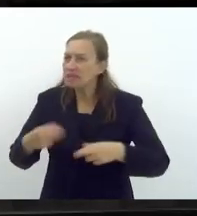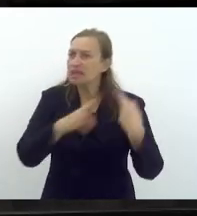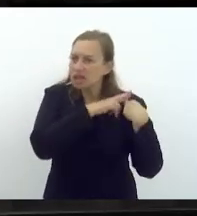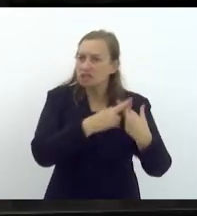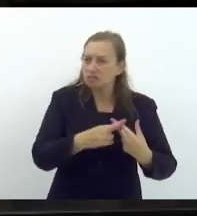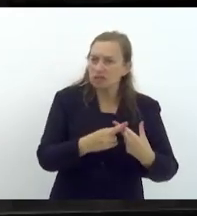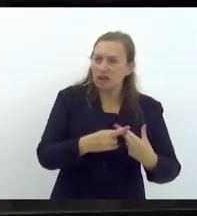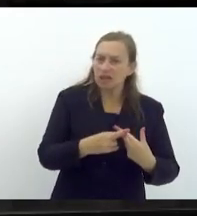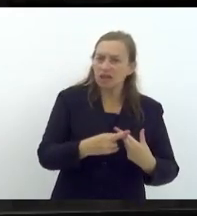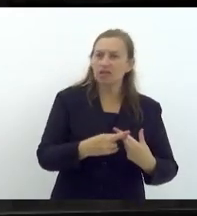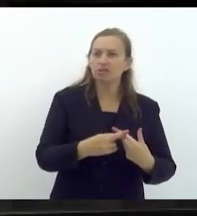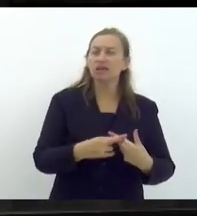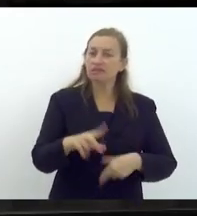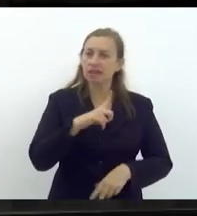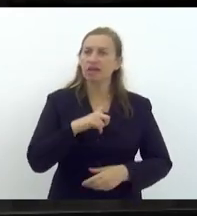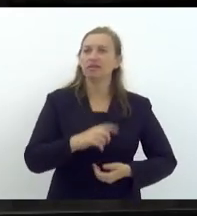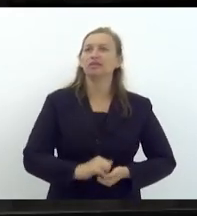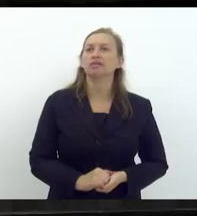responsabilidade.